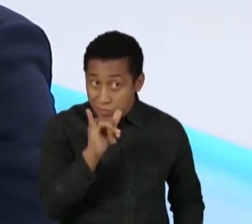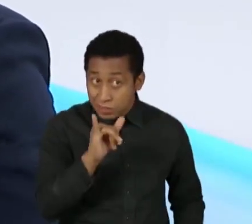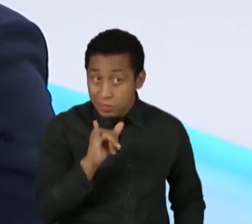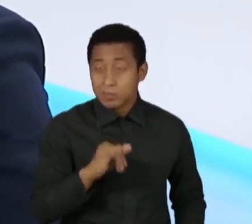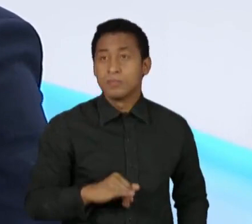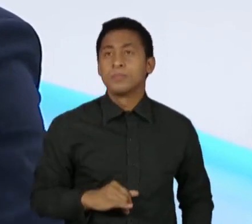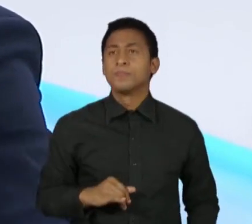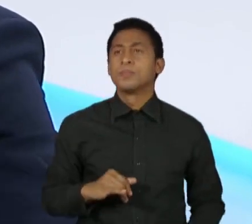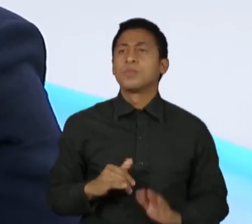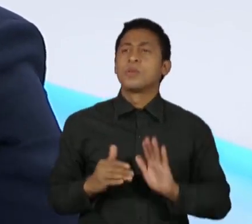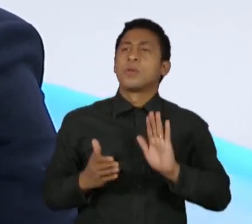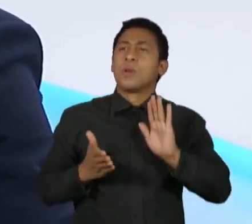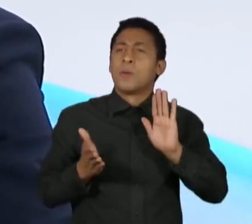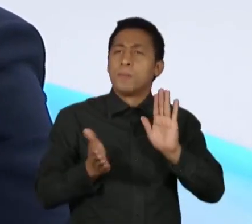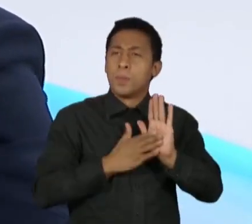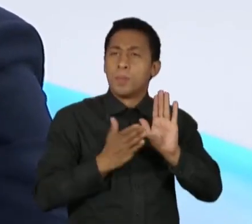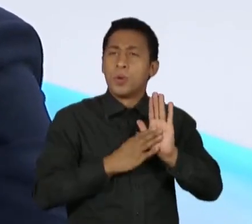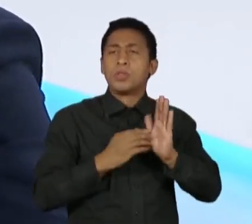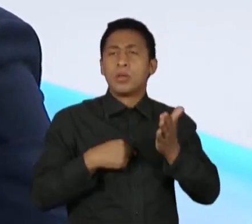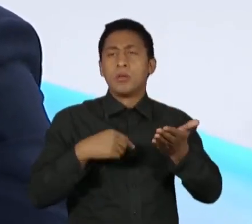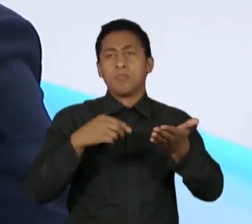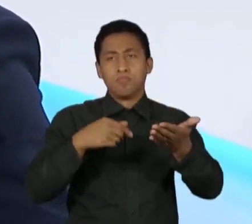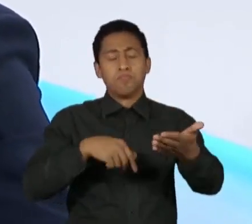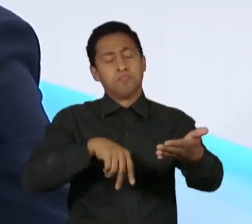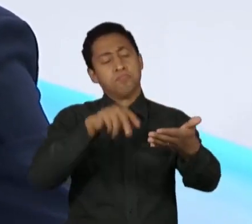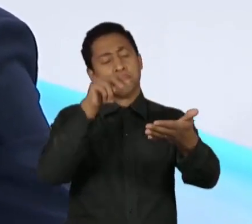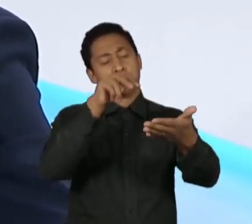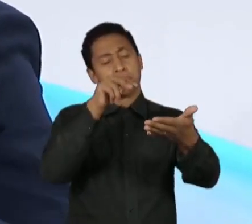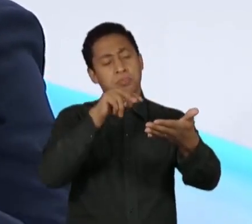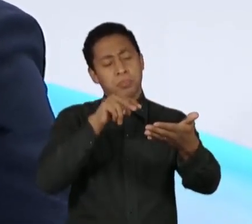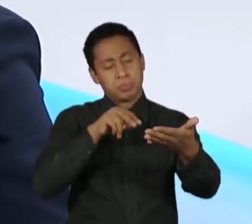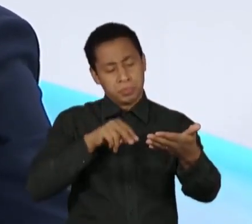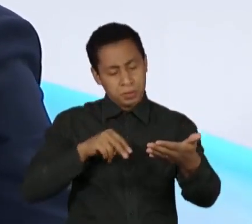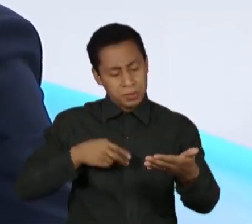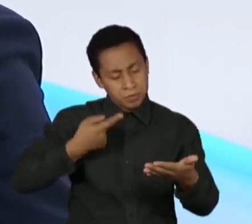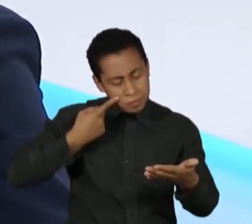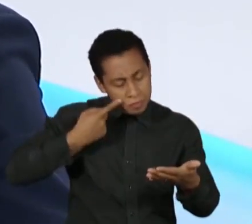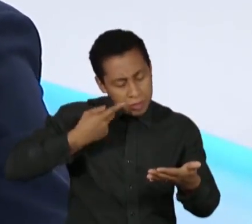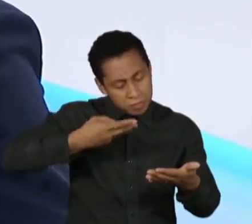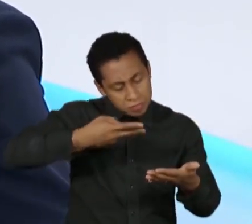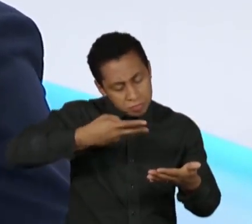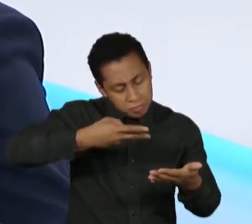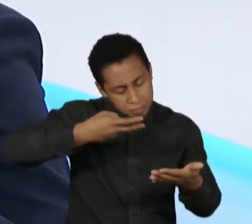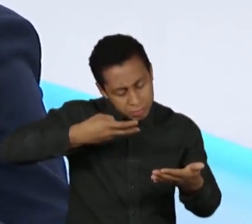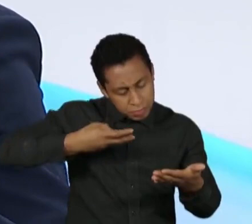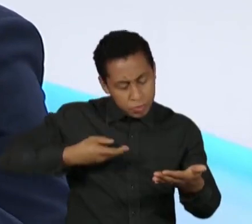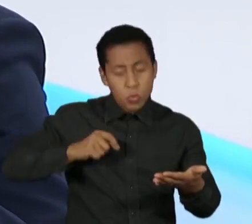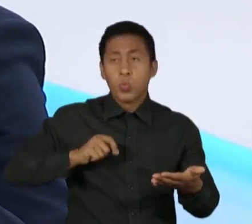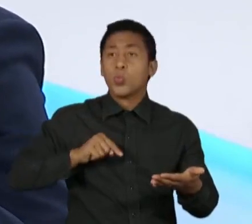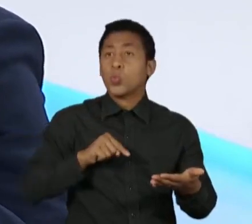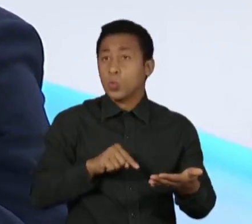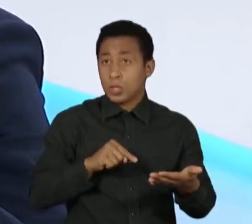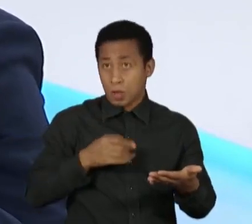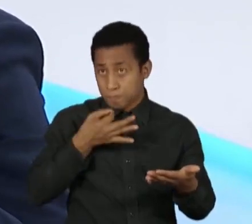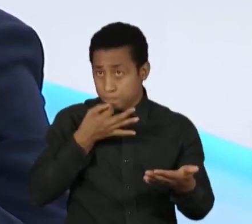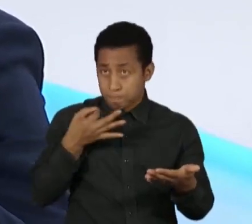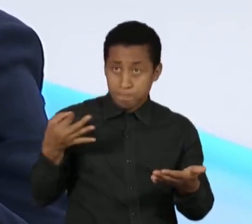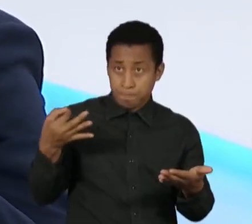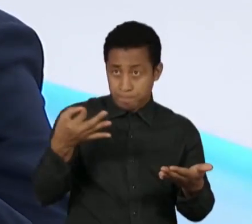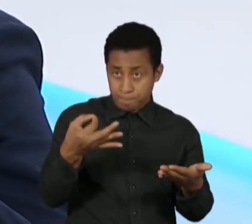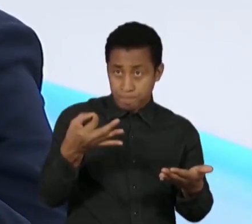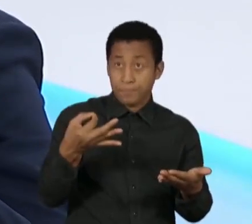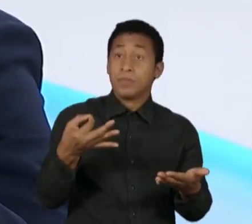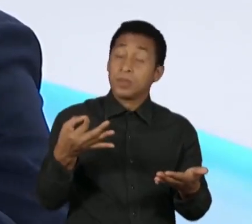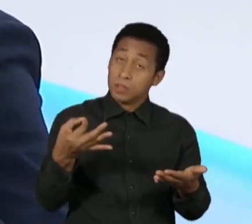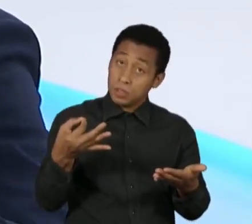proposta que eu cheguei a examinar e estudar e defender foi que houvesse